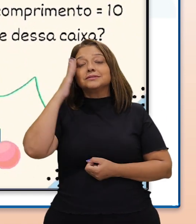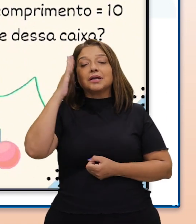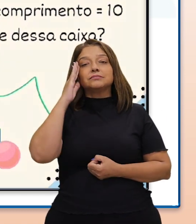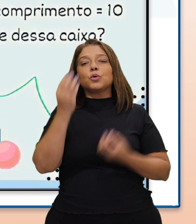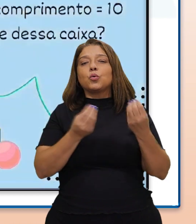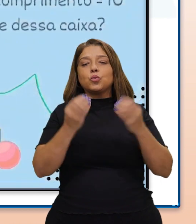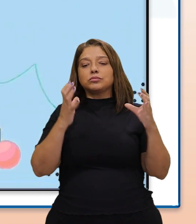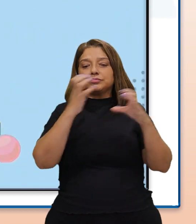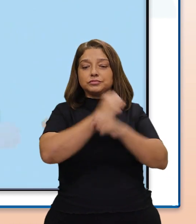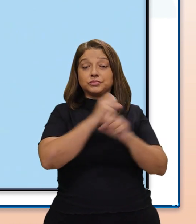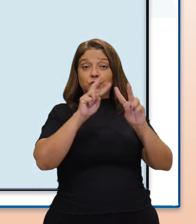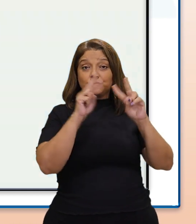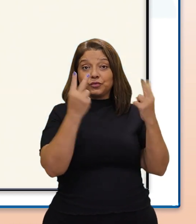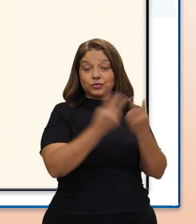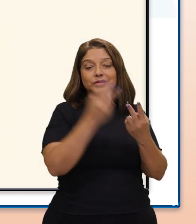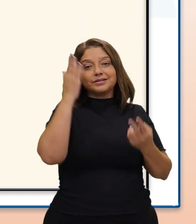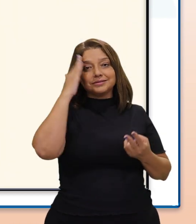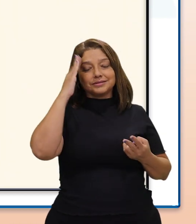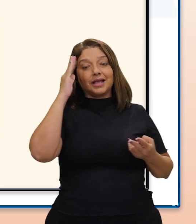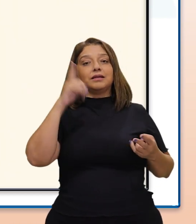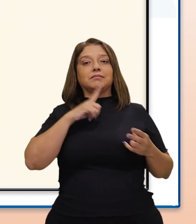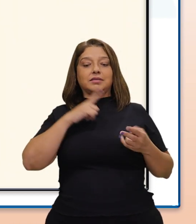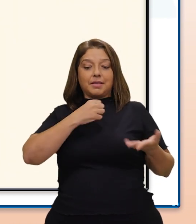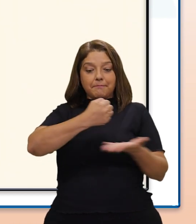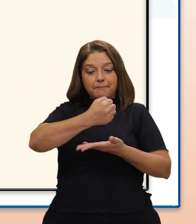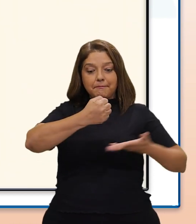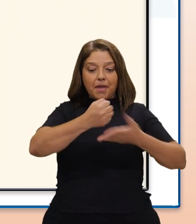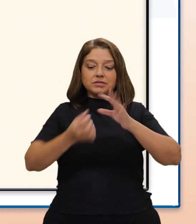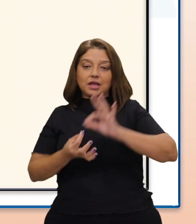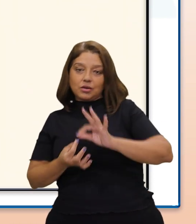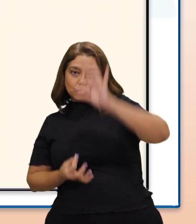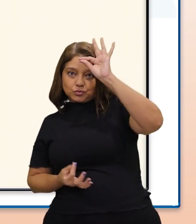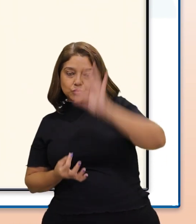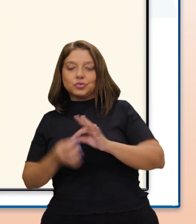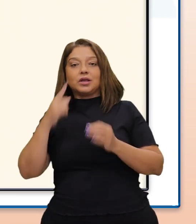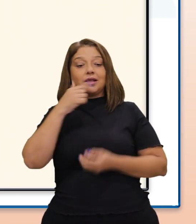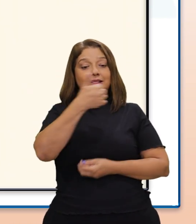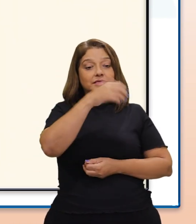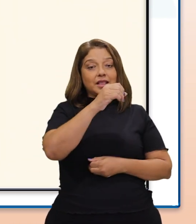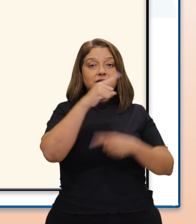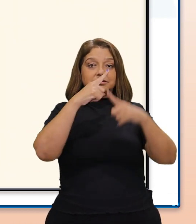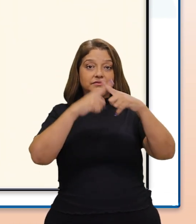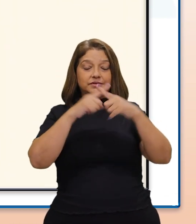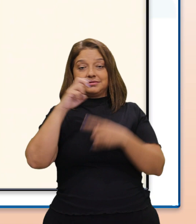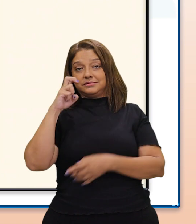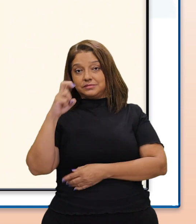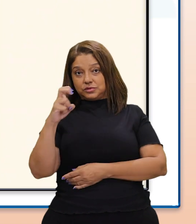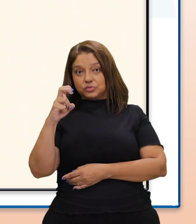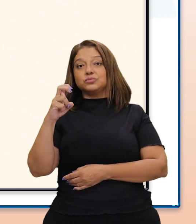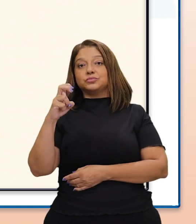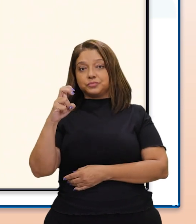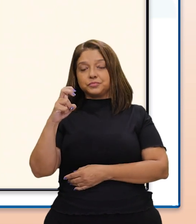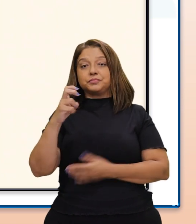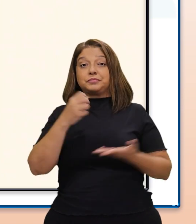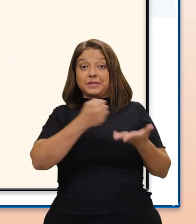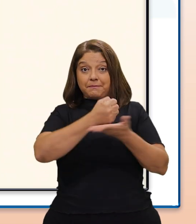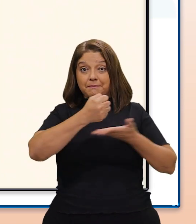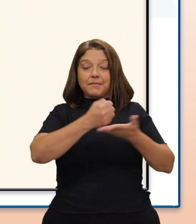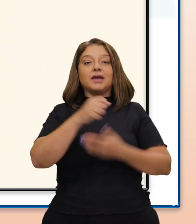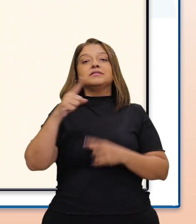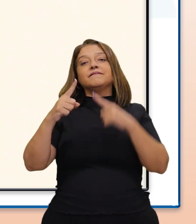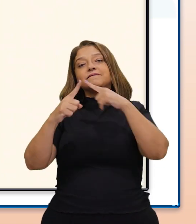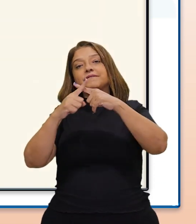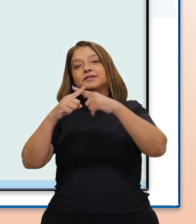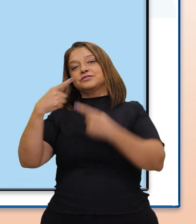calculado multiplicando a área da base pela altura, faremos 10 vezes 5, a área da base, vezes